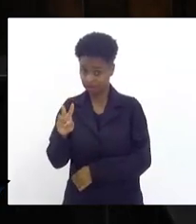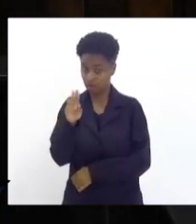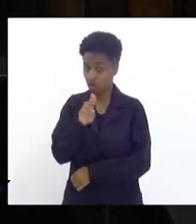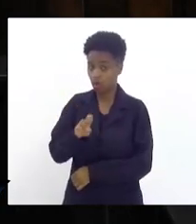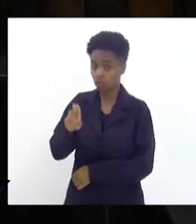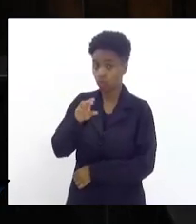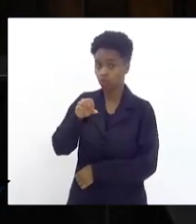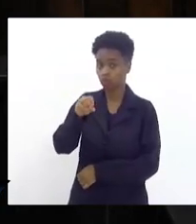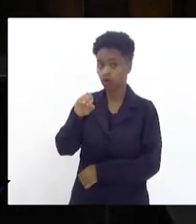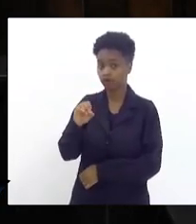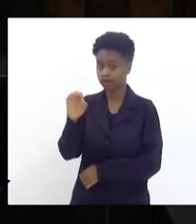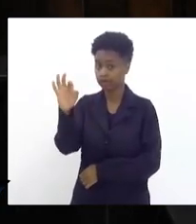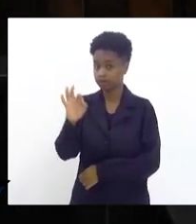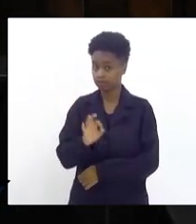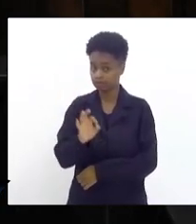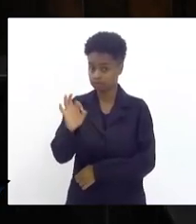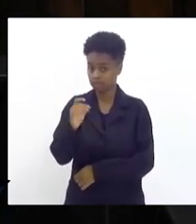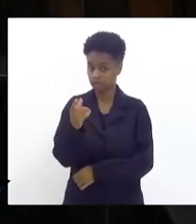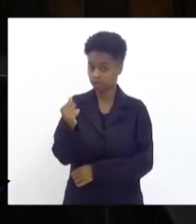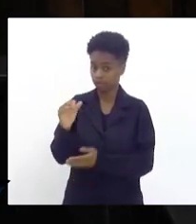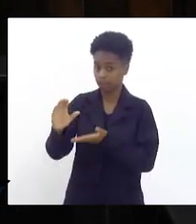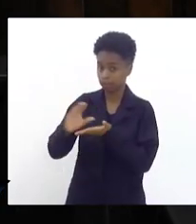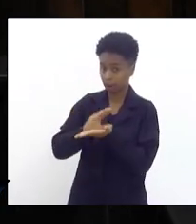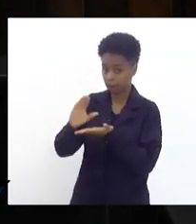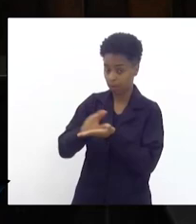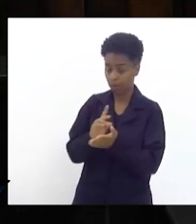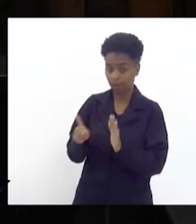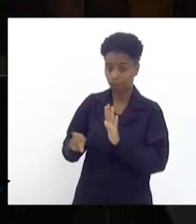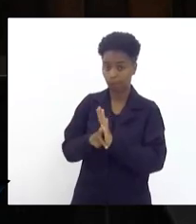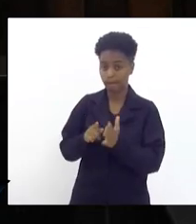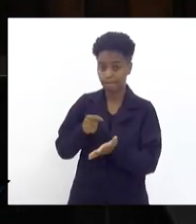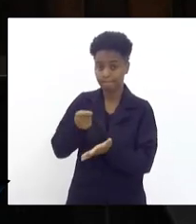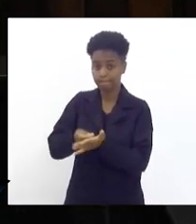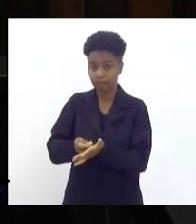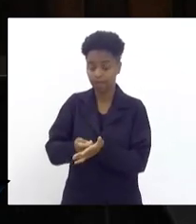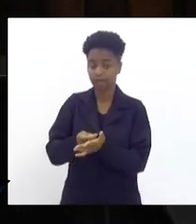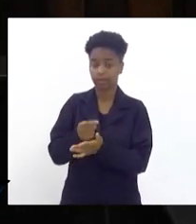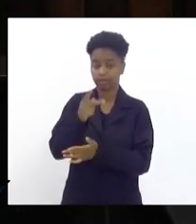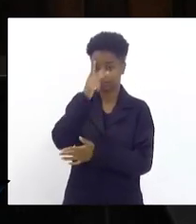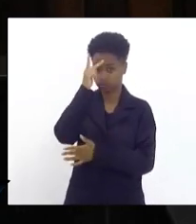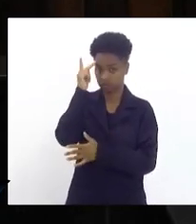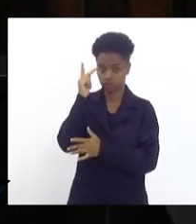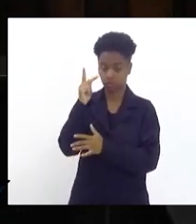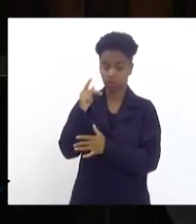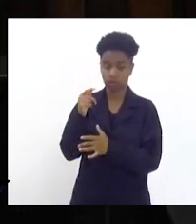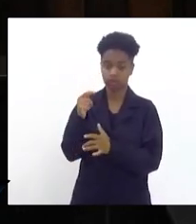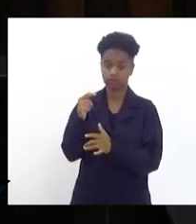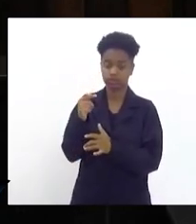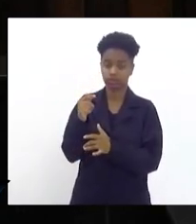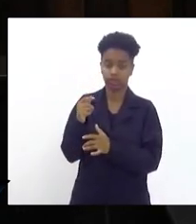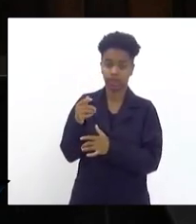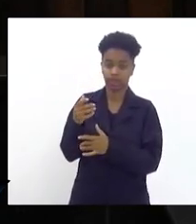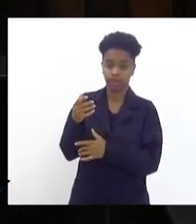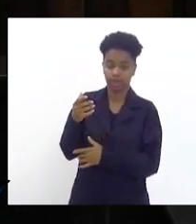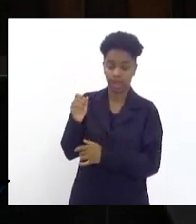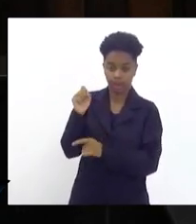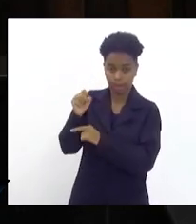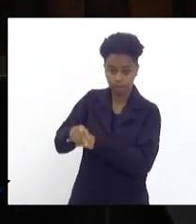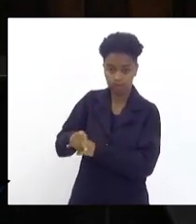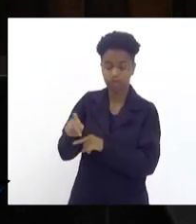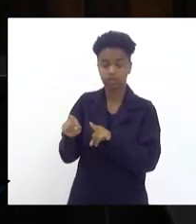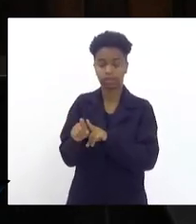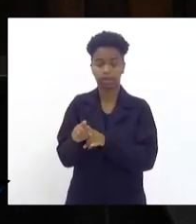90% das receitas para pagamento de nativo e pensionista, ficará